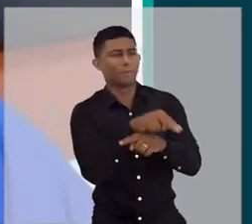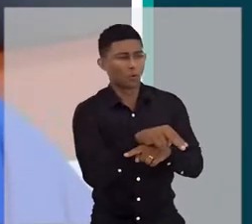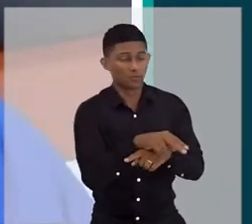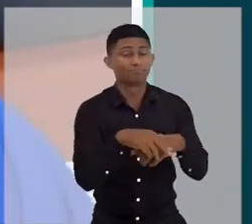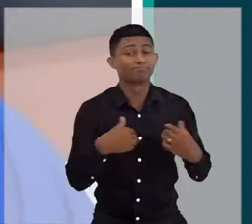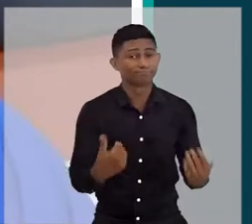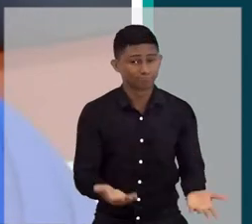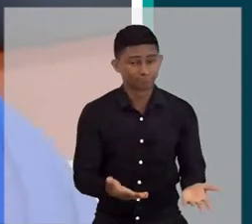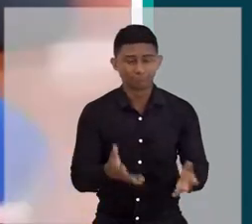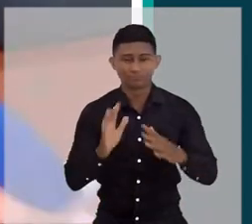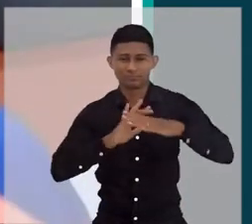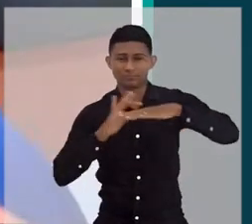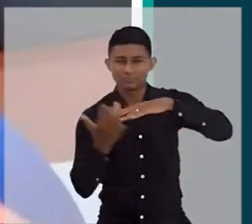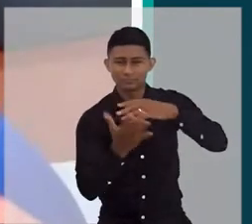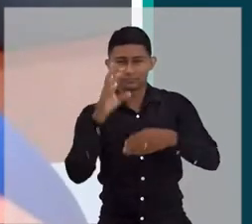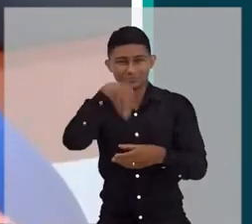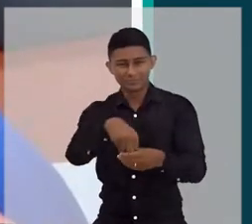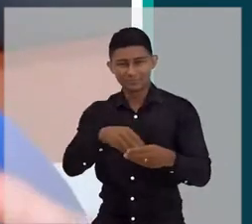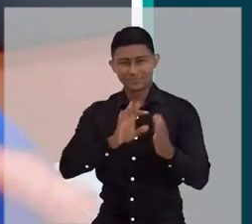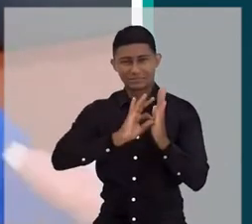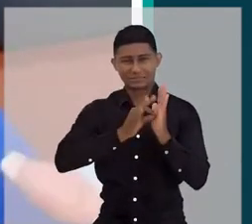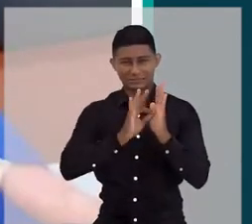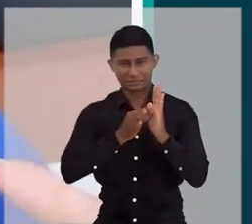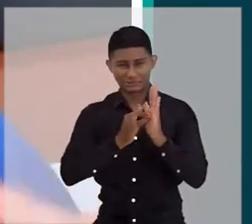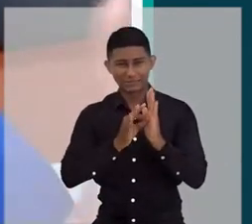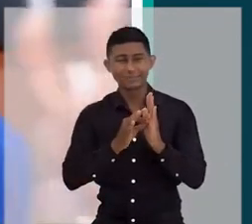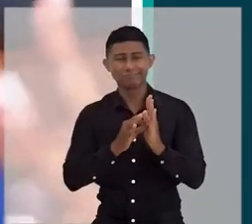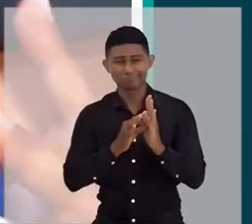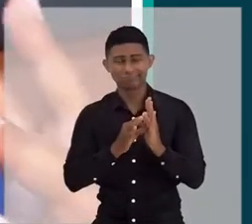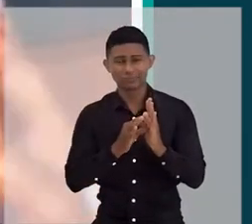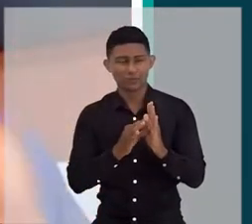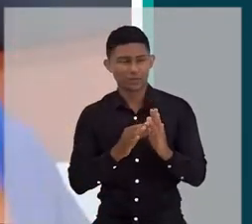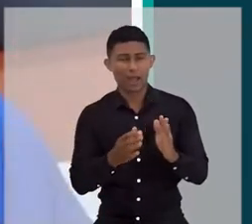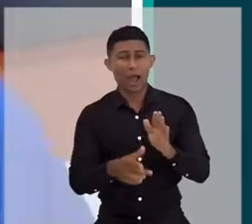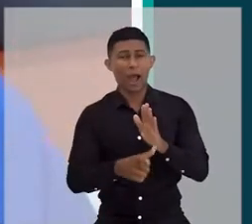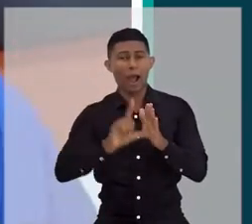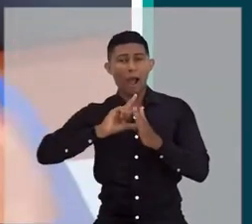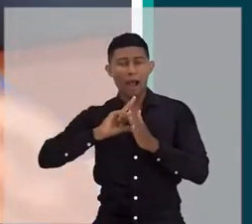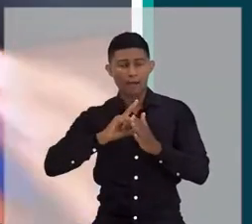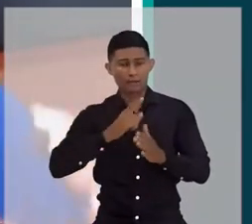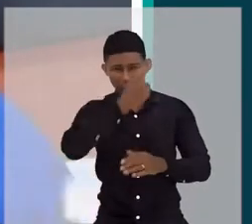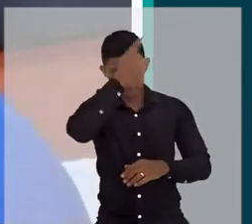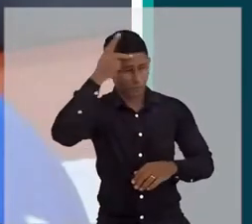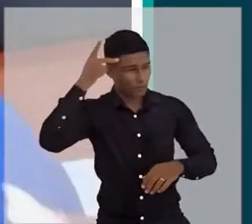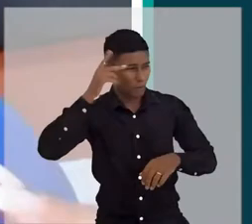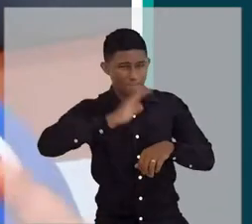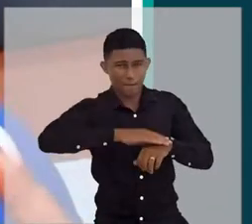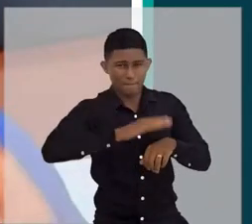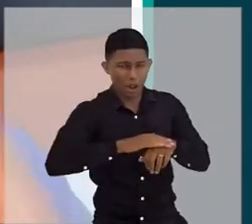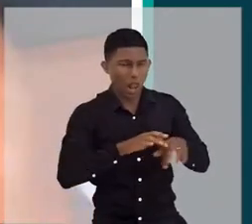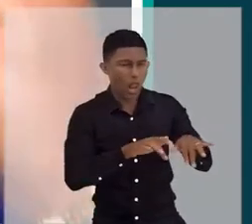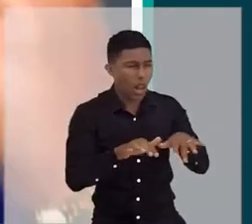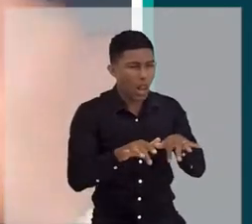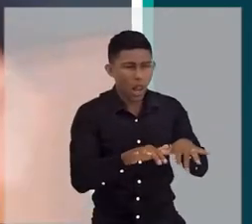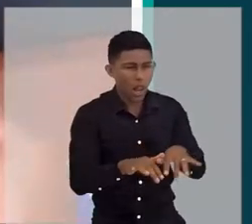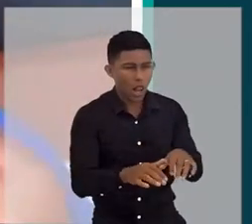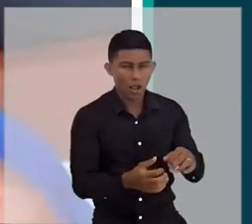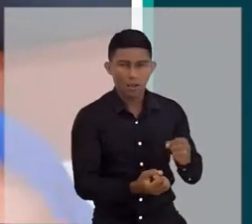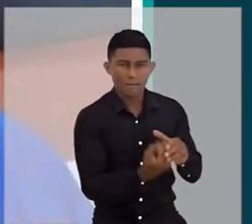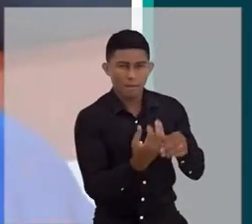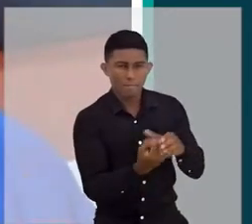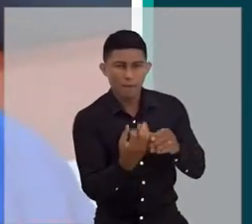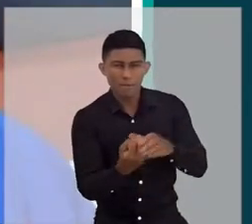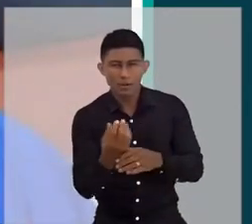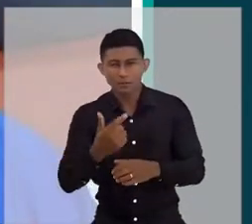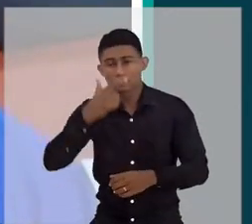vai para a faculdade. E aí, os algoritmos, no momento em que são construídos, o formato